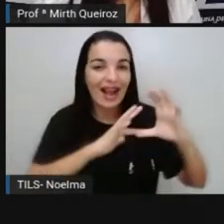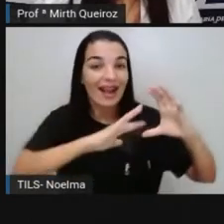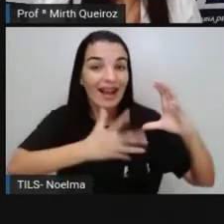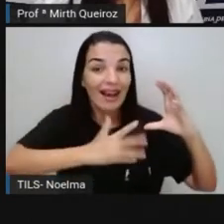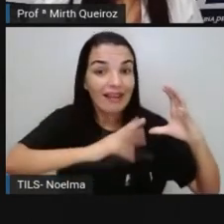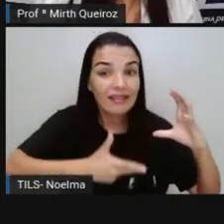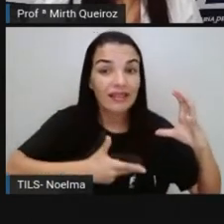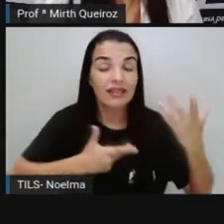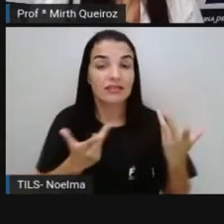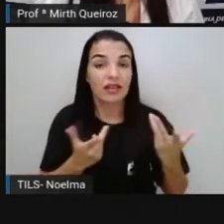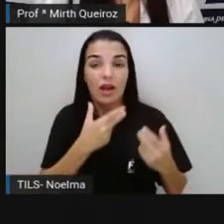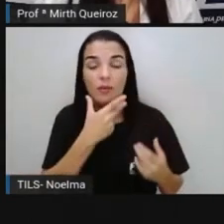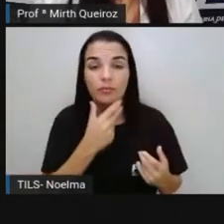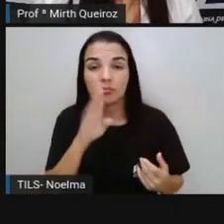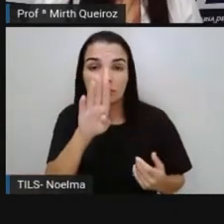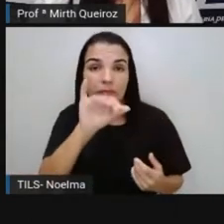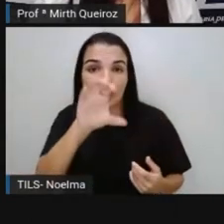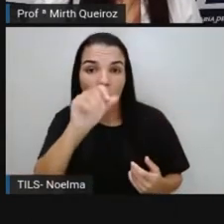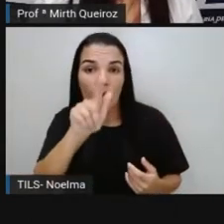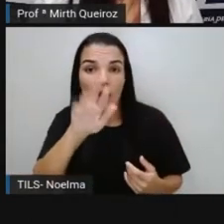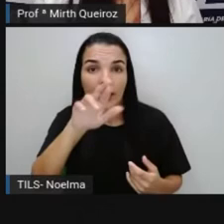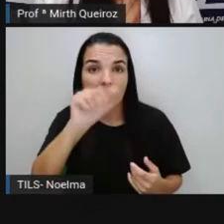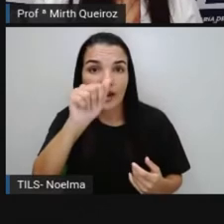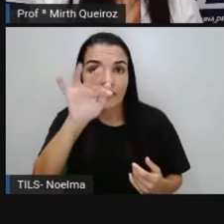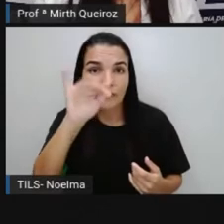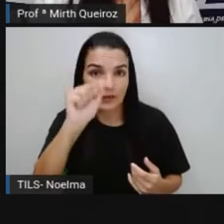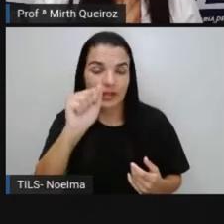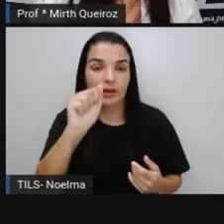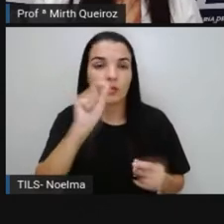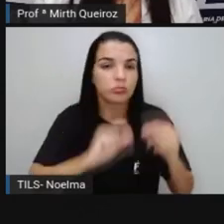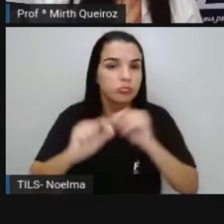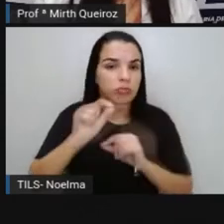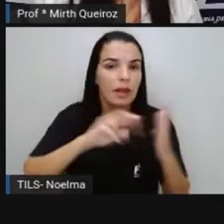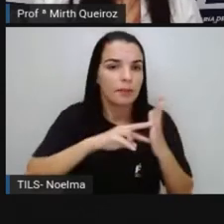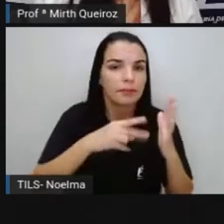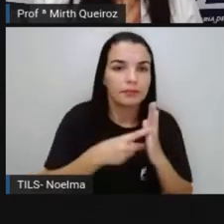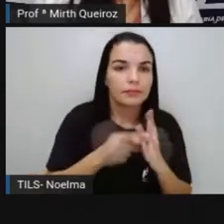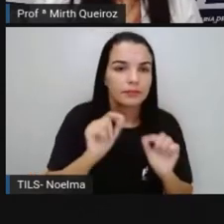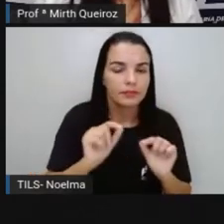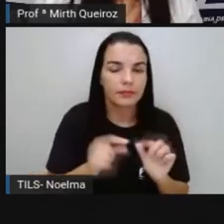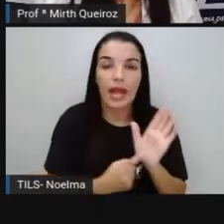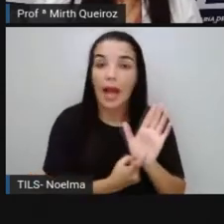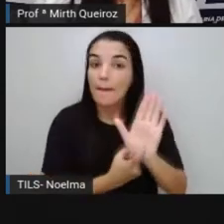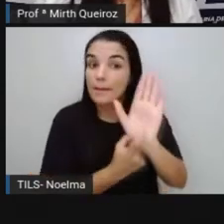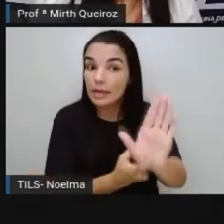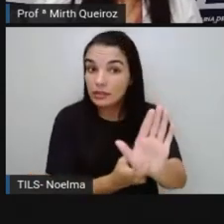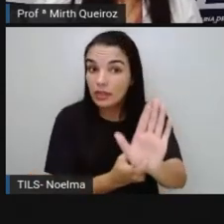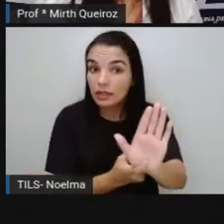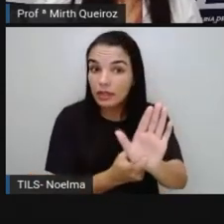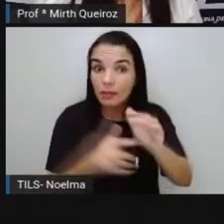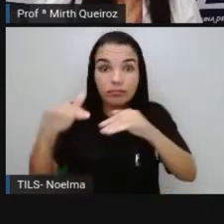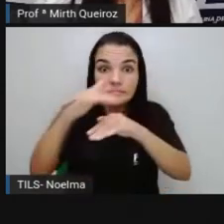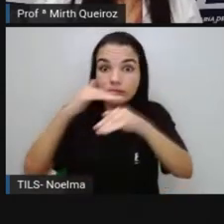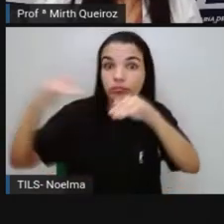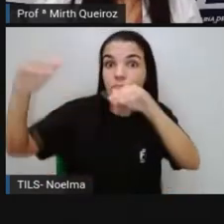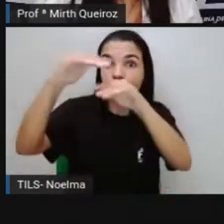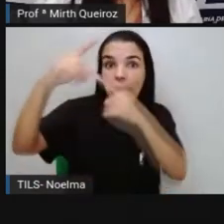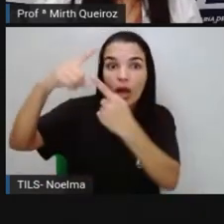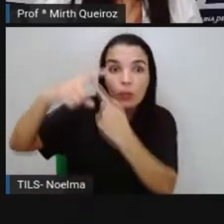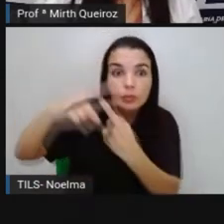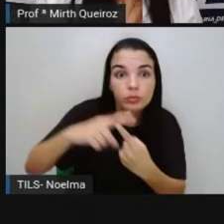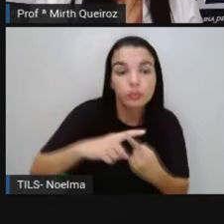características da biografia. A biografia, ela apresenta predominância do tipo